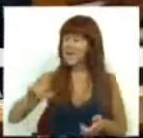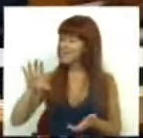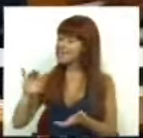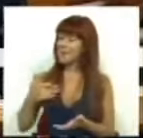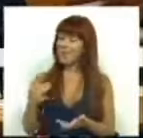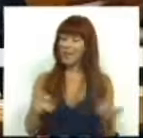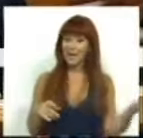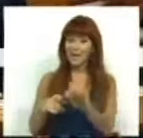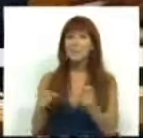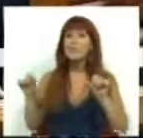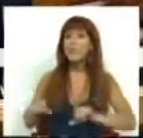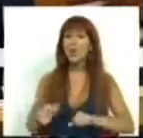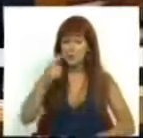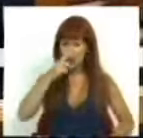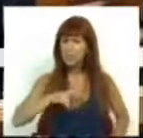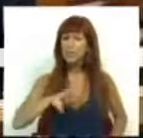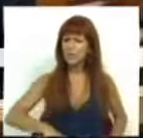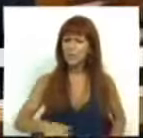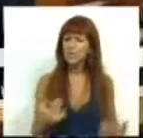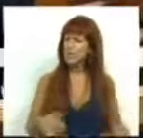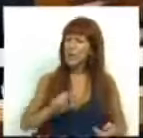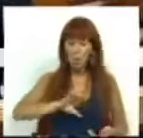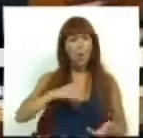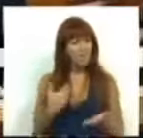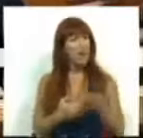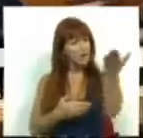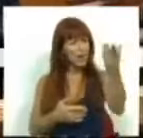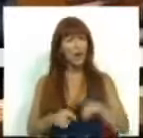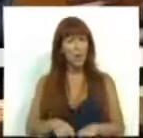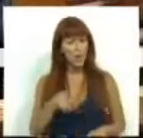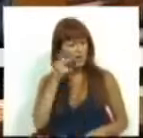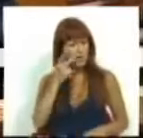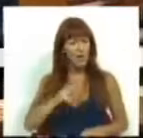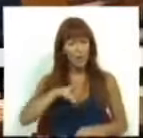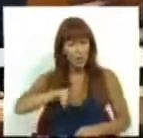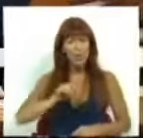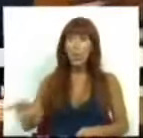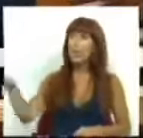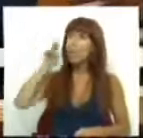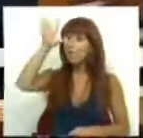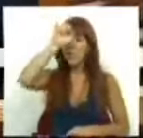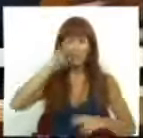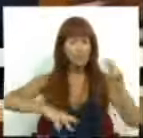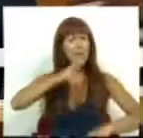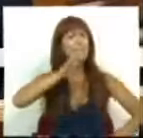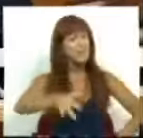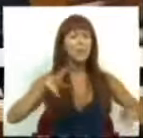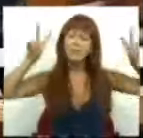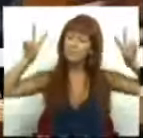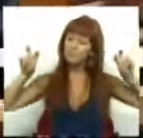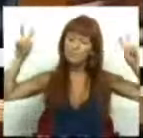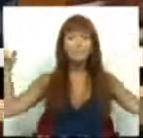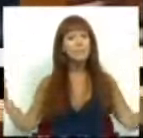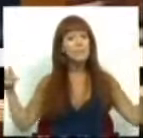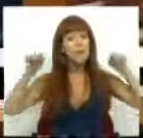centristas, mas pior que isso os portugueses, que vos confiaram os destinos do país, quando ouviram o Ministro das Finanças dizer, e passo